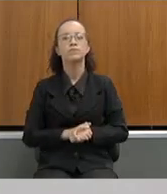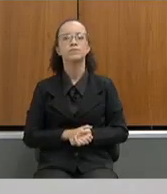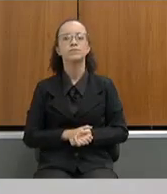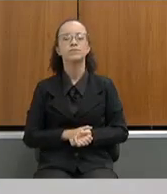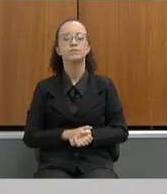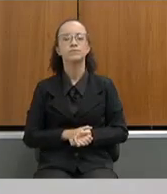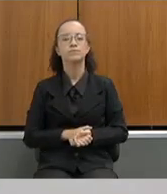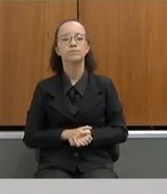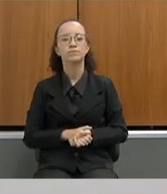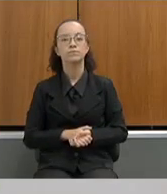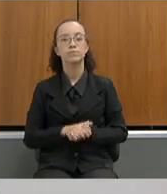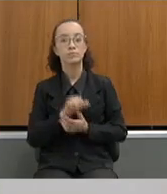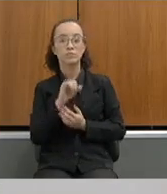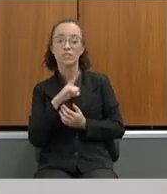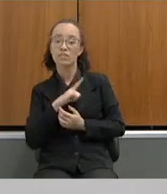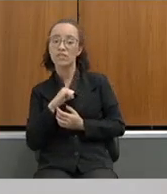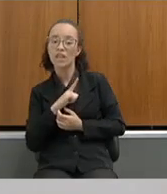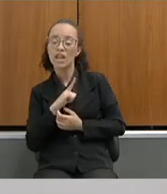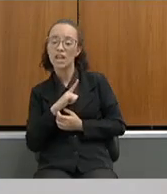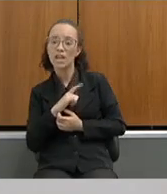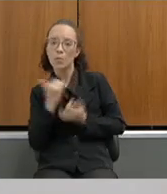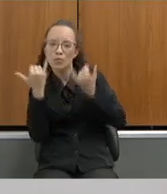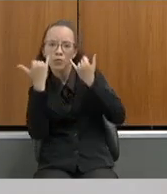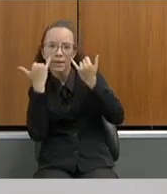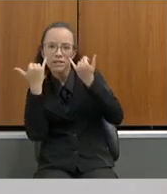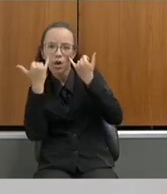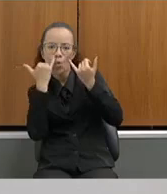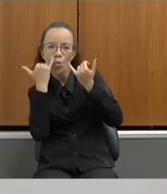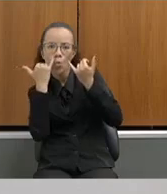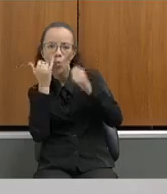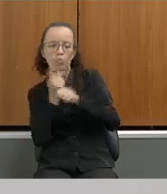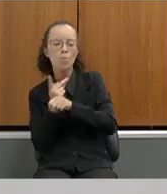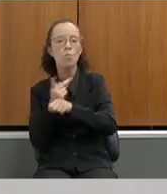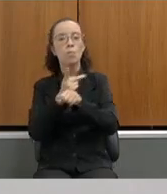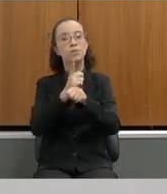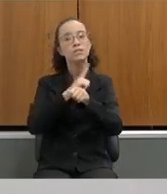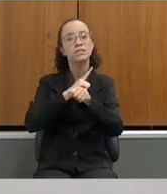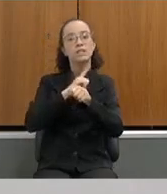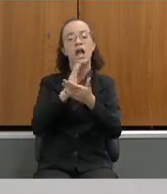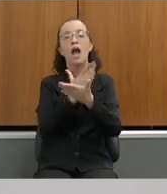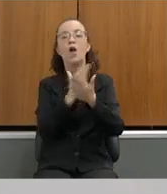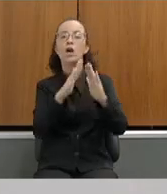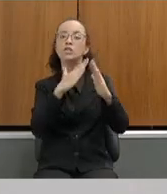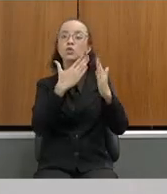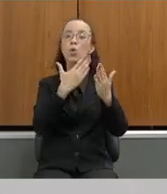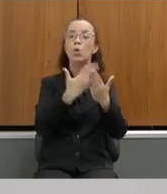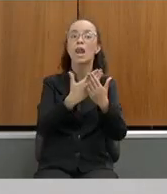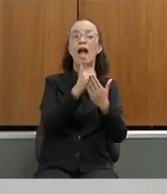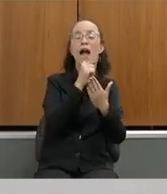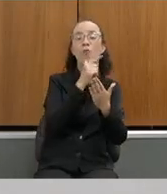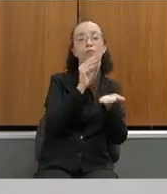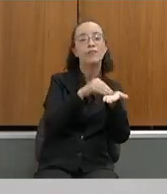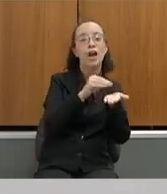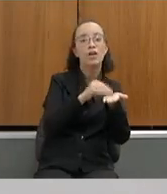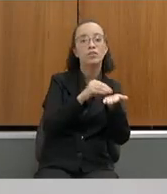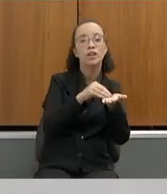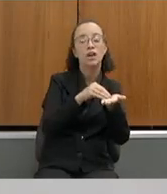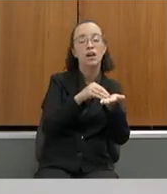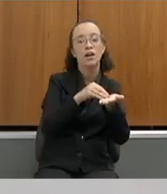se teria condição de você fazer um levantamento de ver ainda se tem escolas que estão sem água potável